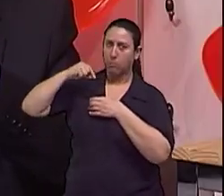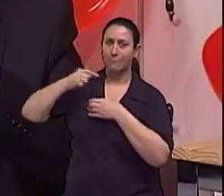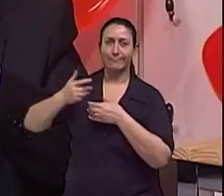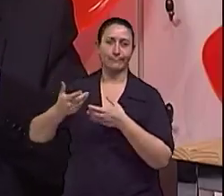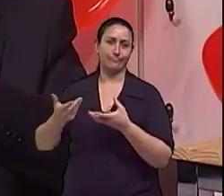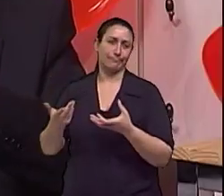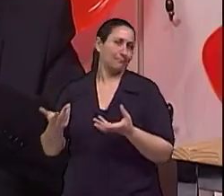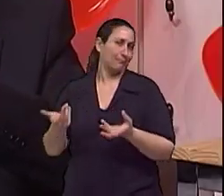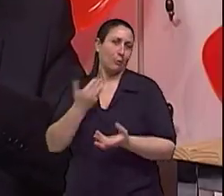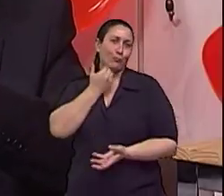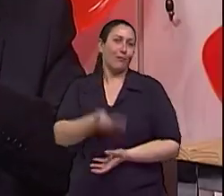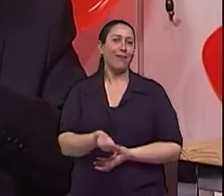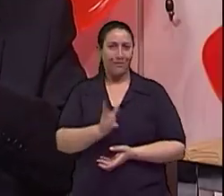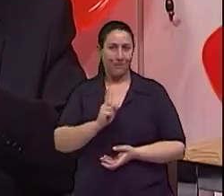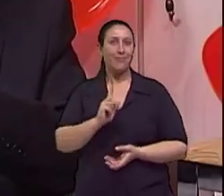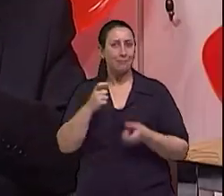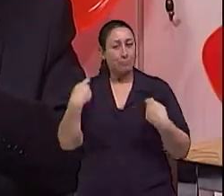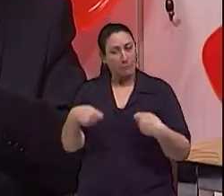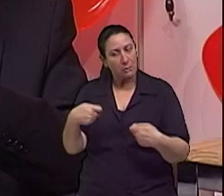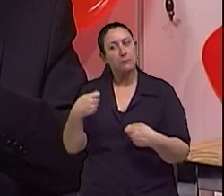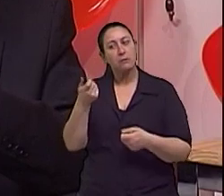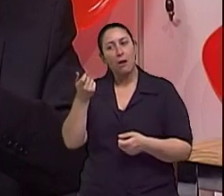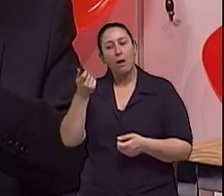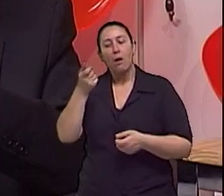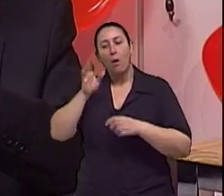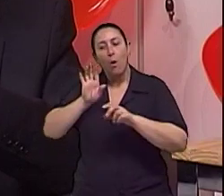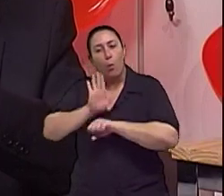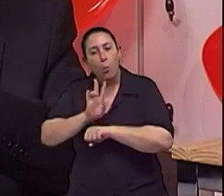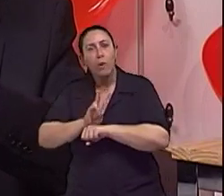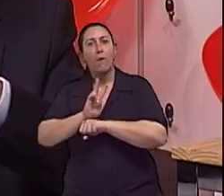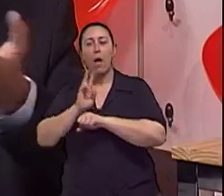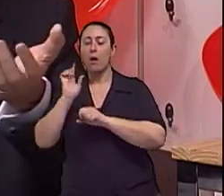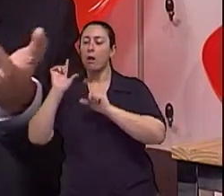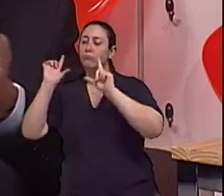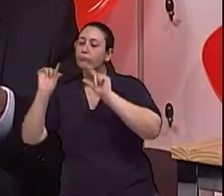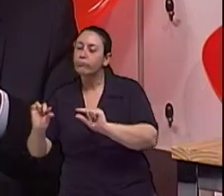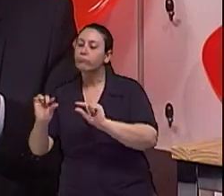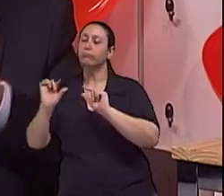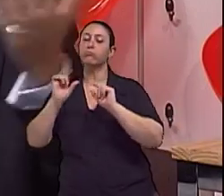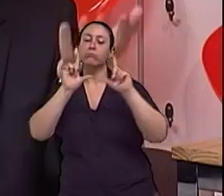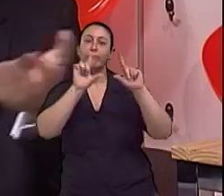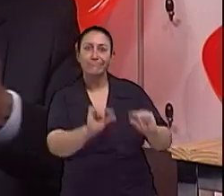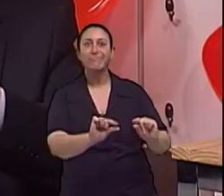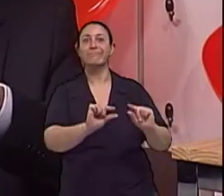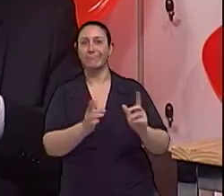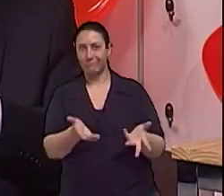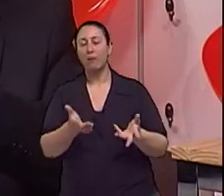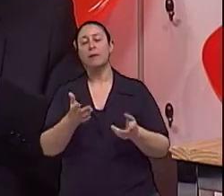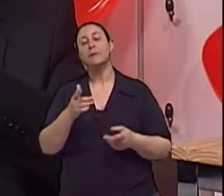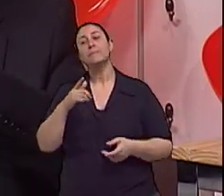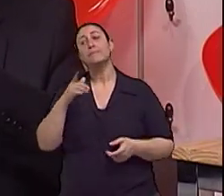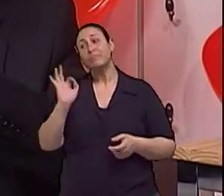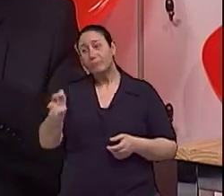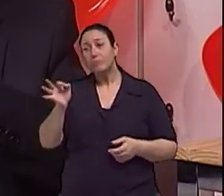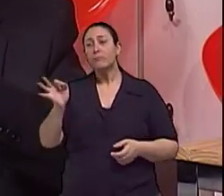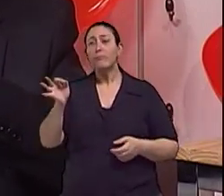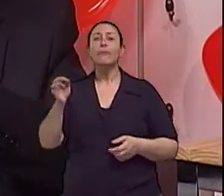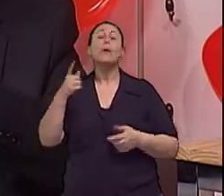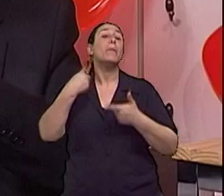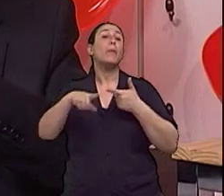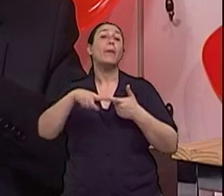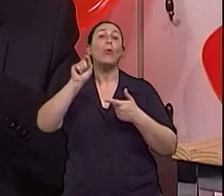isso é um controle que também tem que se fazer, né? Mas, predominantemente, o sal. O que sem outras coisas, assim, a gente já falou do álcool, o